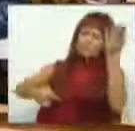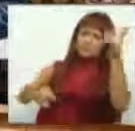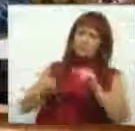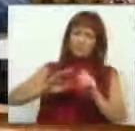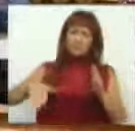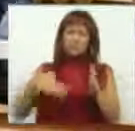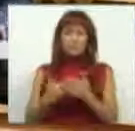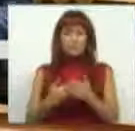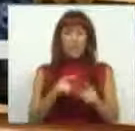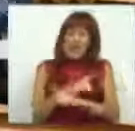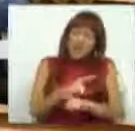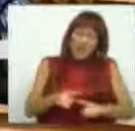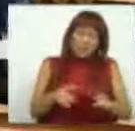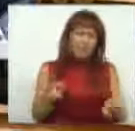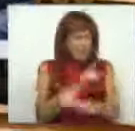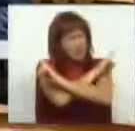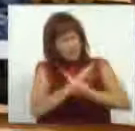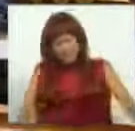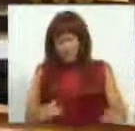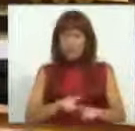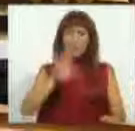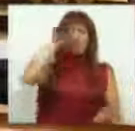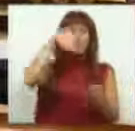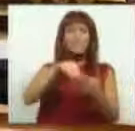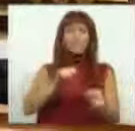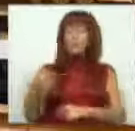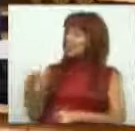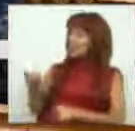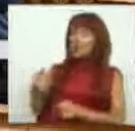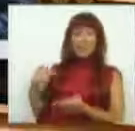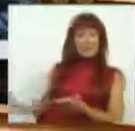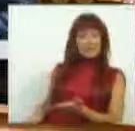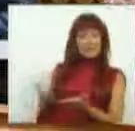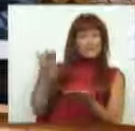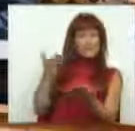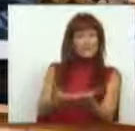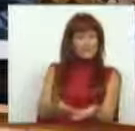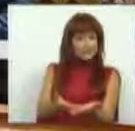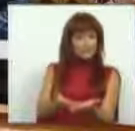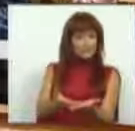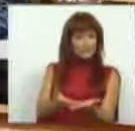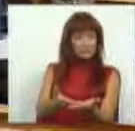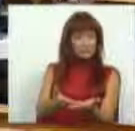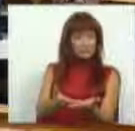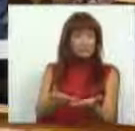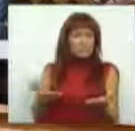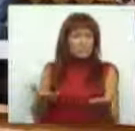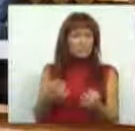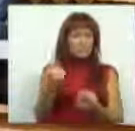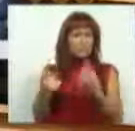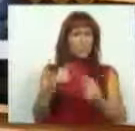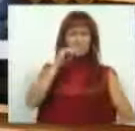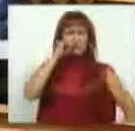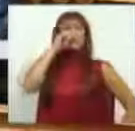a proposta, impedia, proibia a solução que o Partido Socialista aqui apresentou. Aliás, com